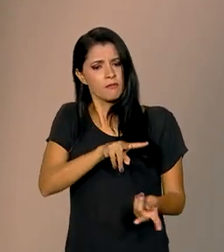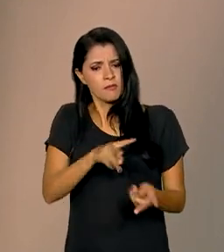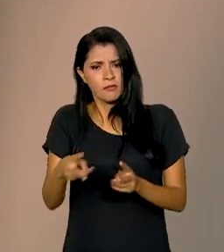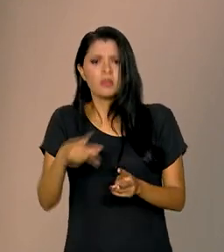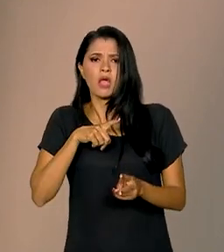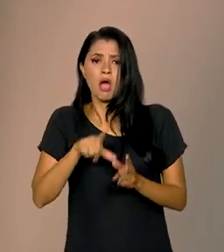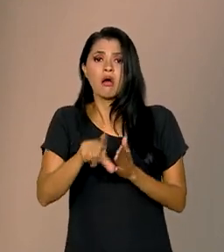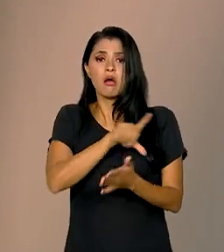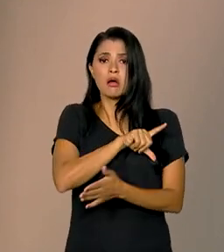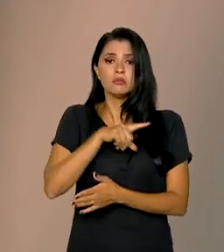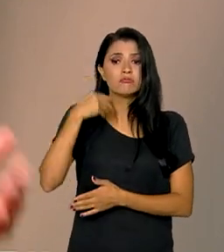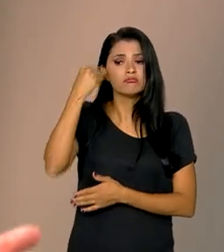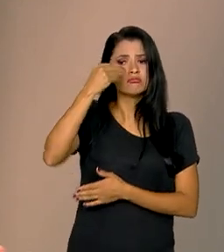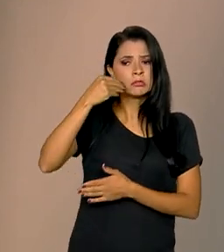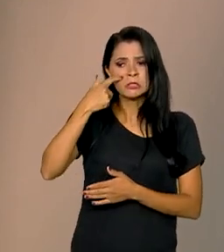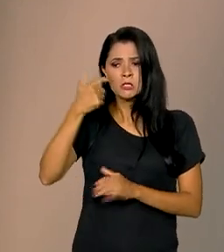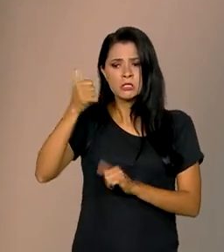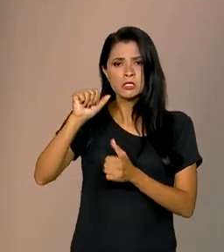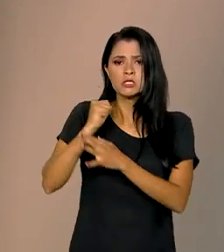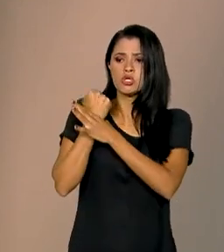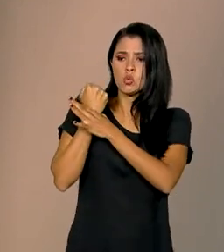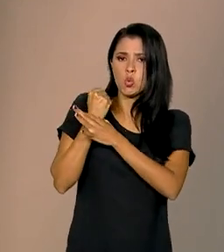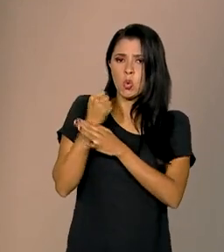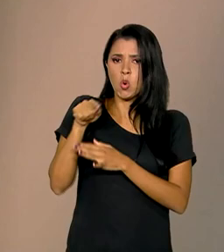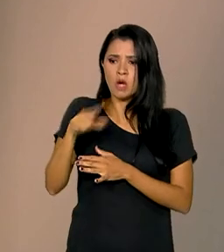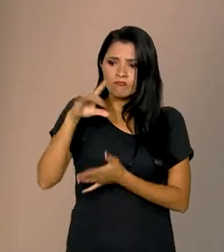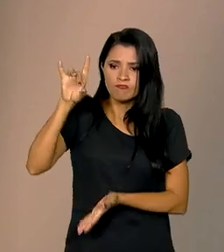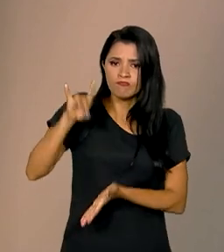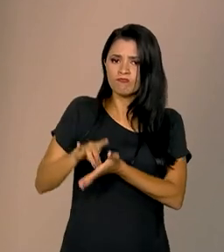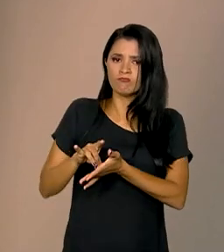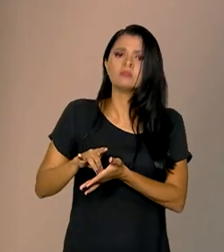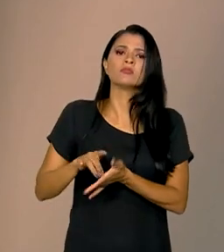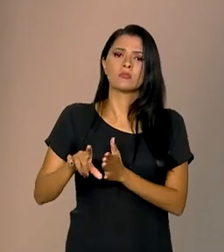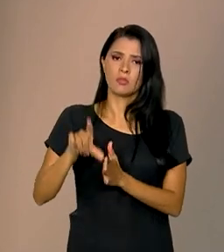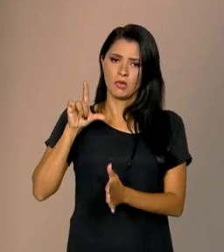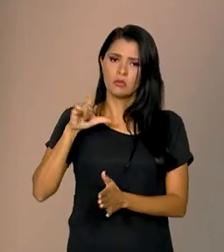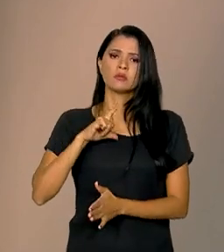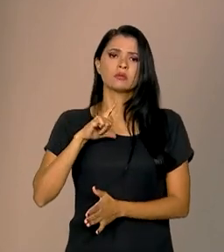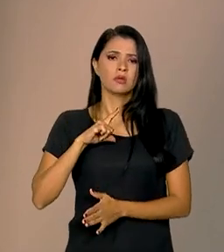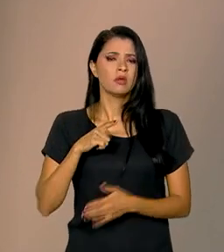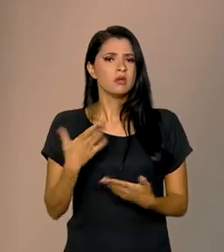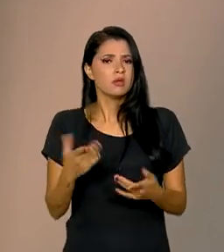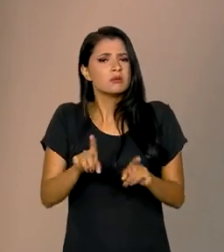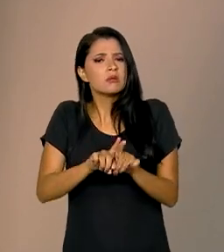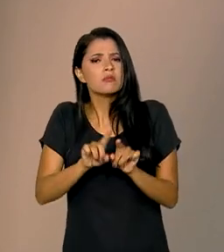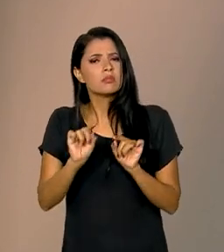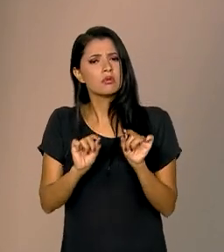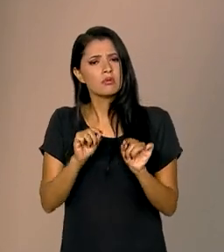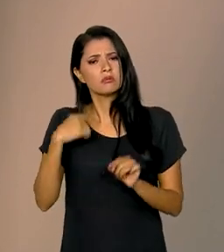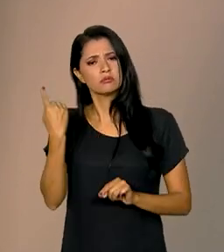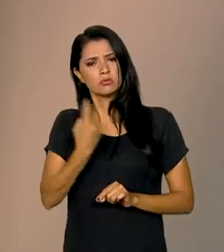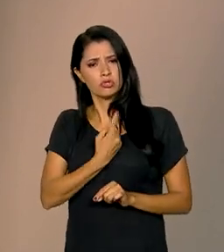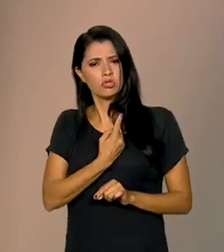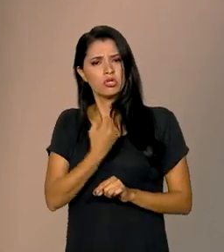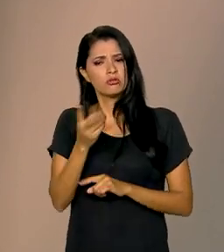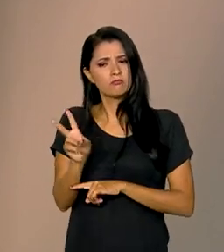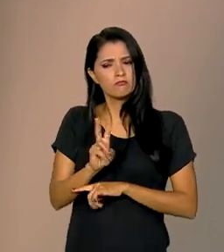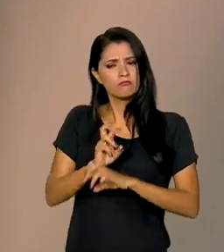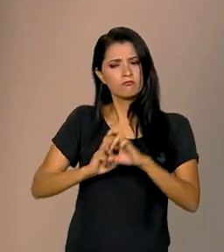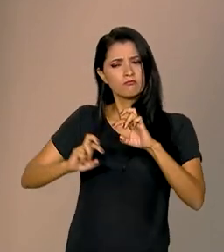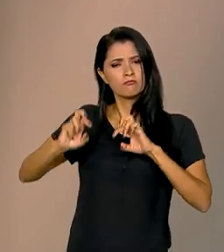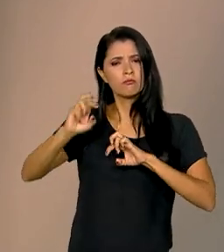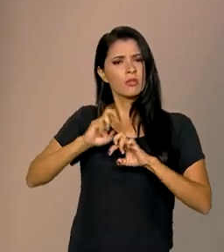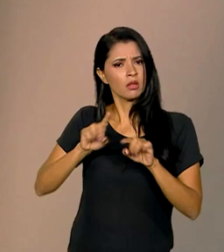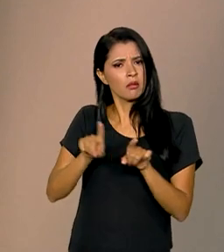pelos testes de segurança, de eficácia. E, além disso, nós monitoramos